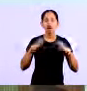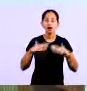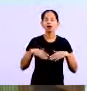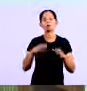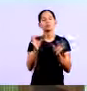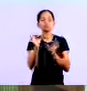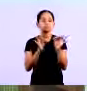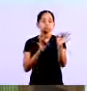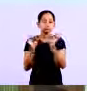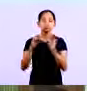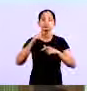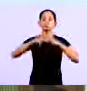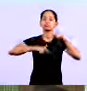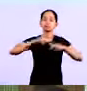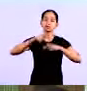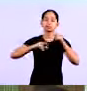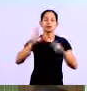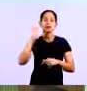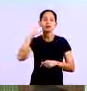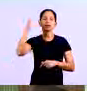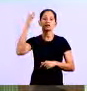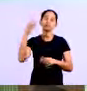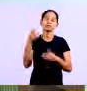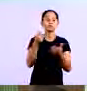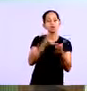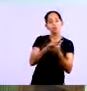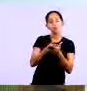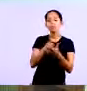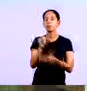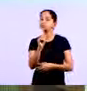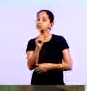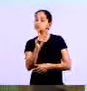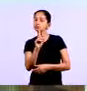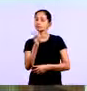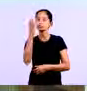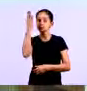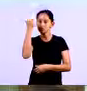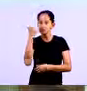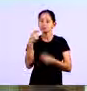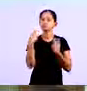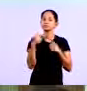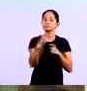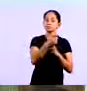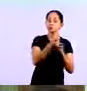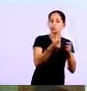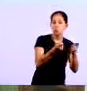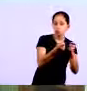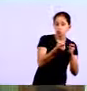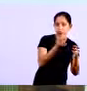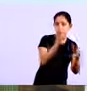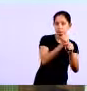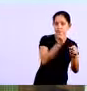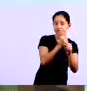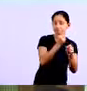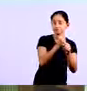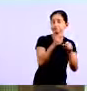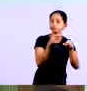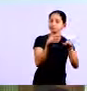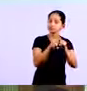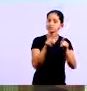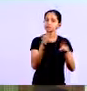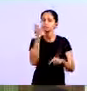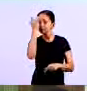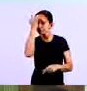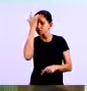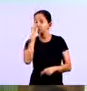idade muito grande principalmente na tomada de decisão tá é outro detalhe o controle de caixa ele é facilitado ele facilita